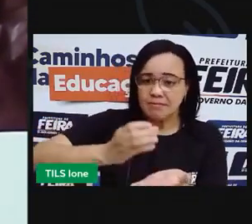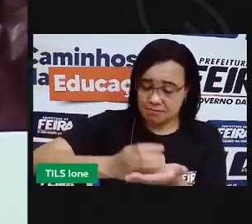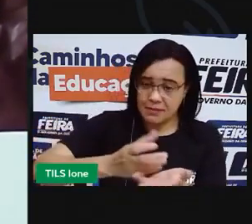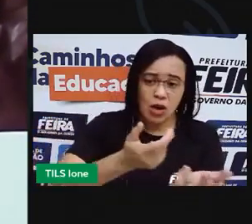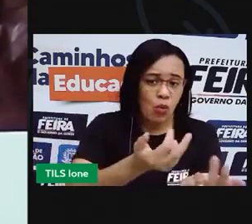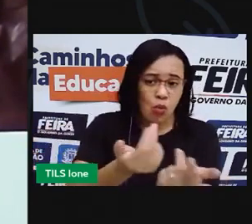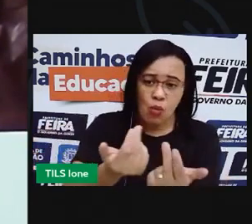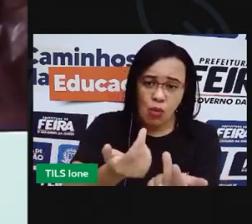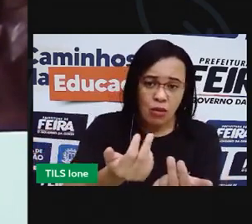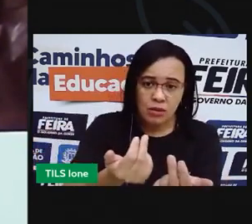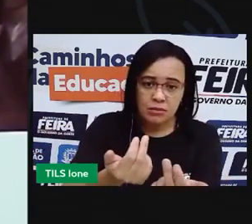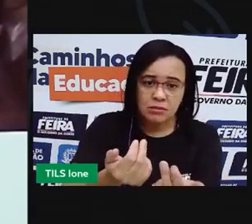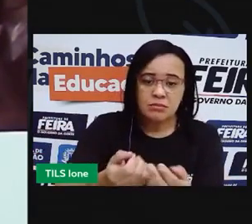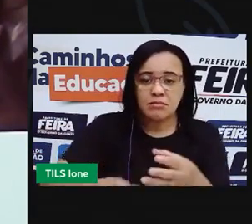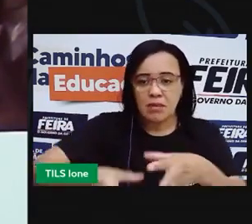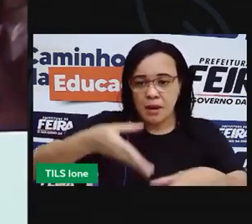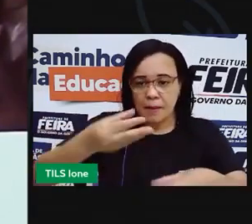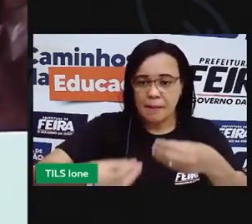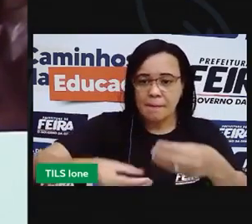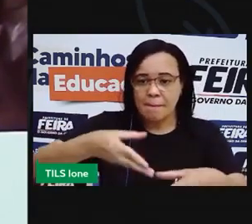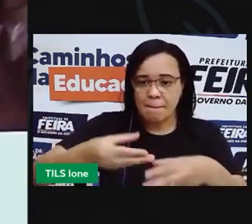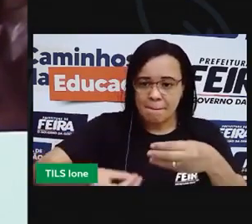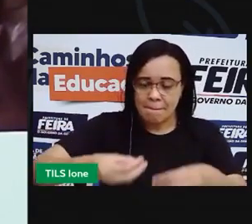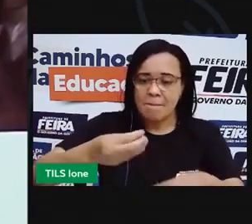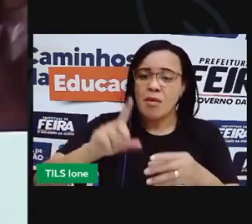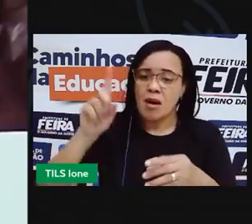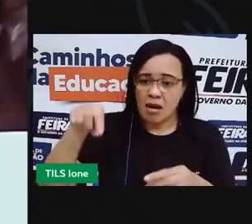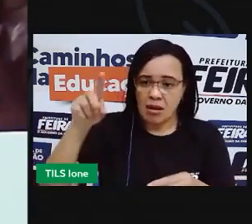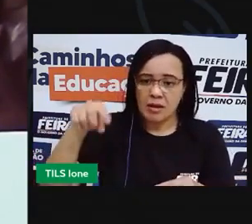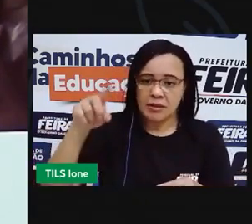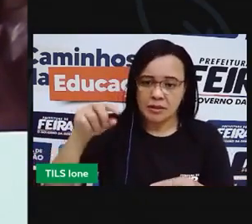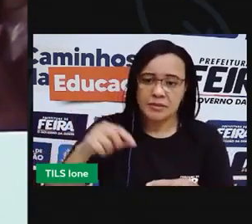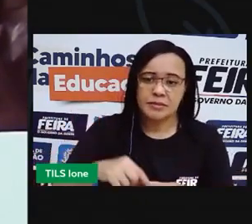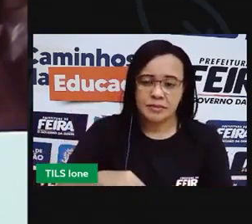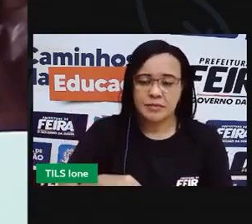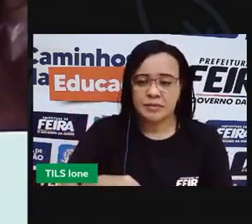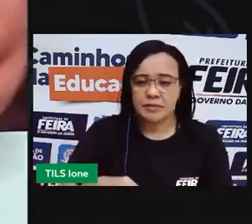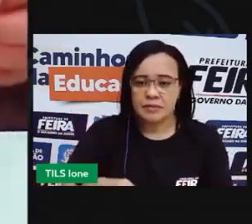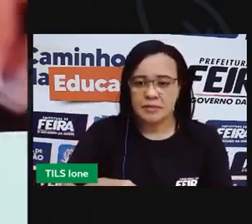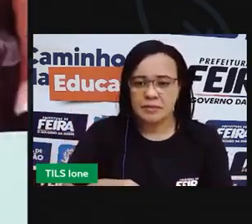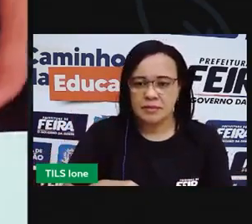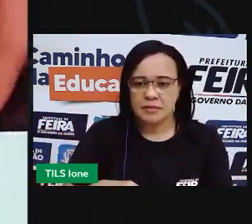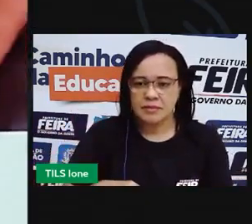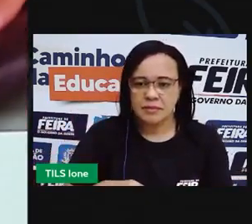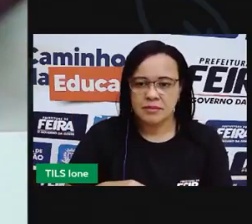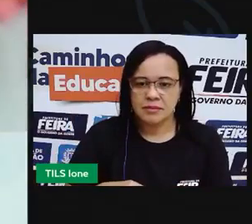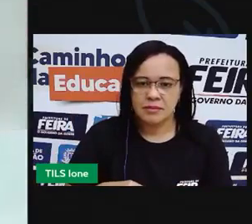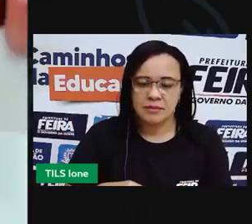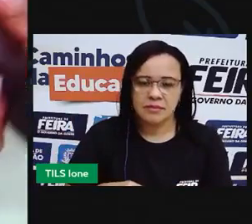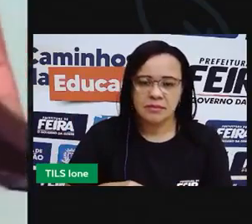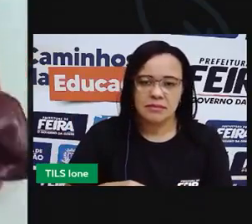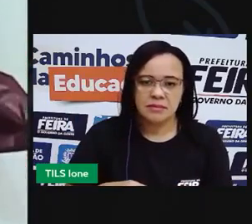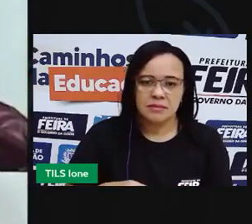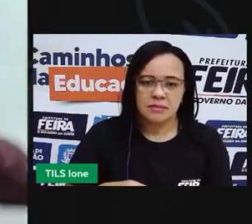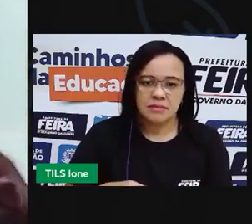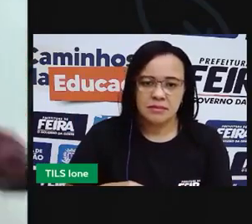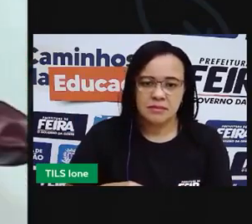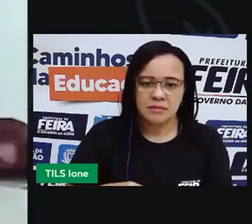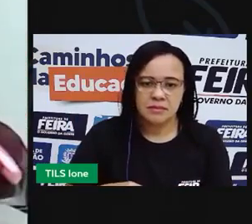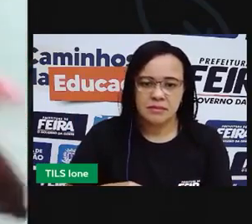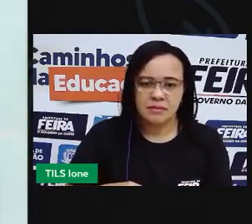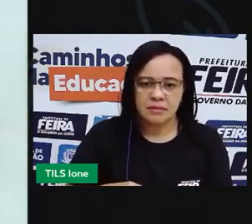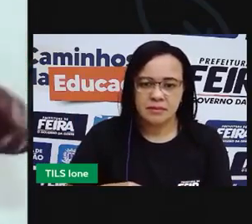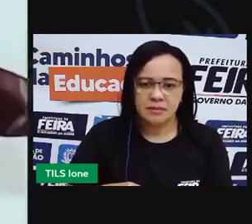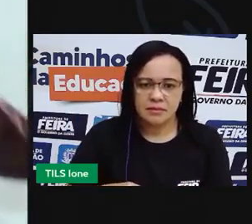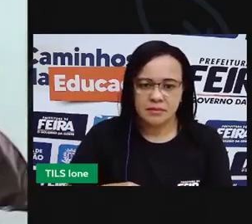e ele é mareável tá vendo? embora ele esteja mareável